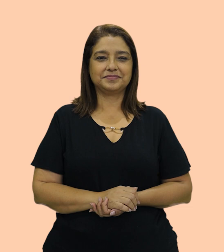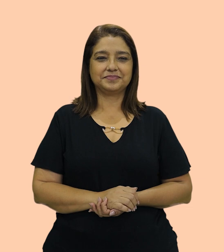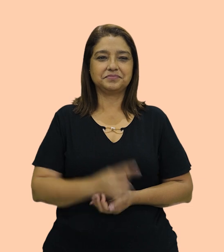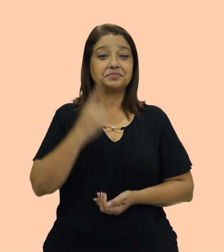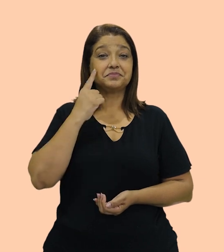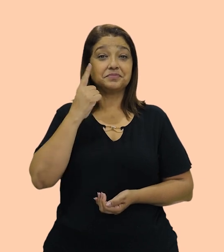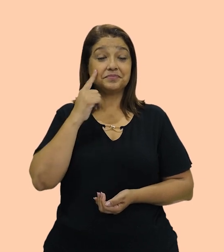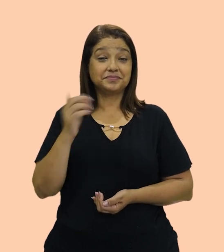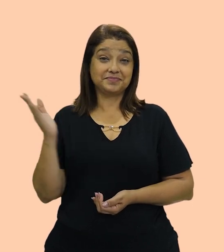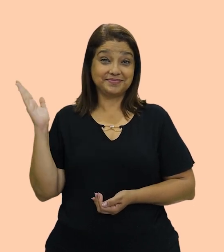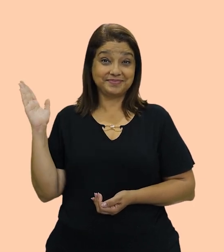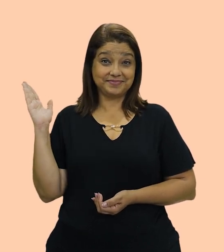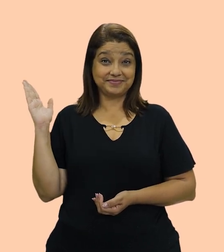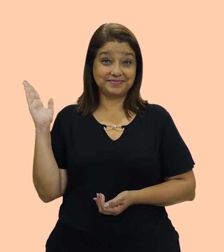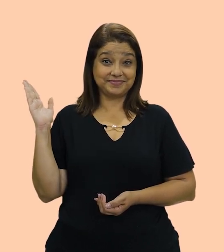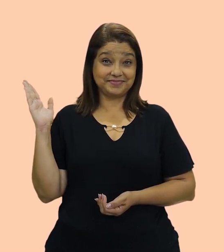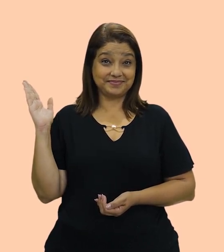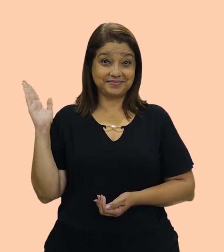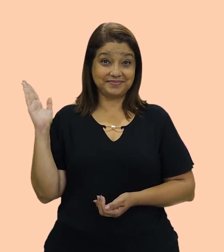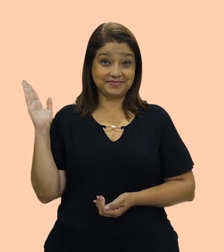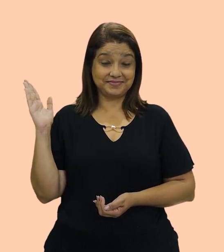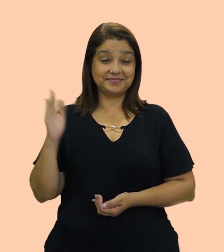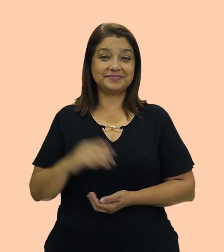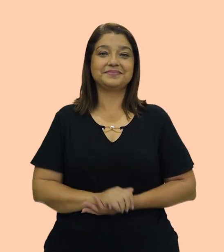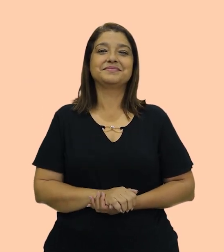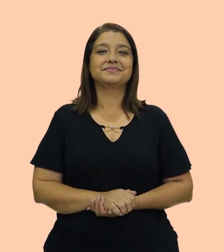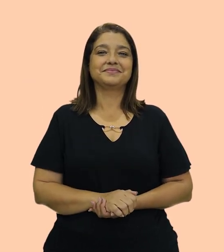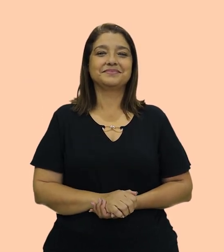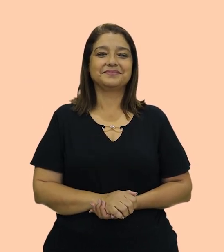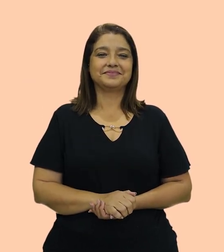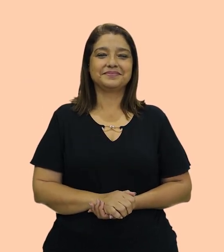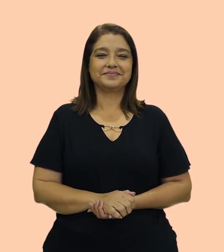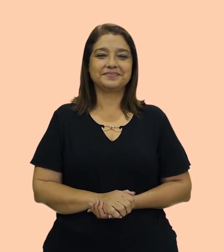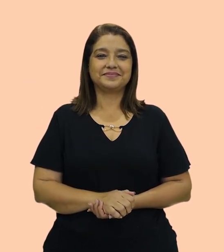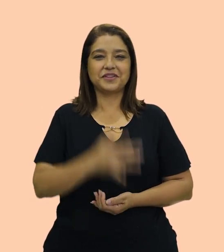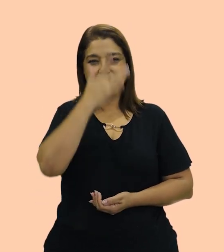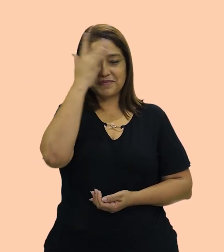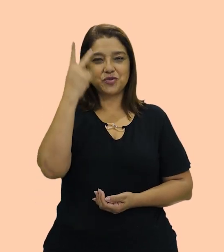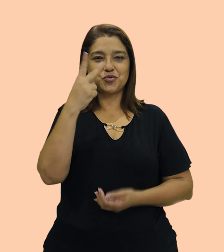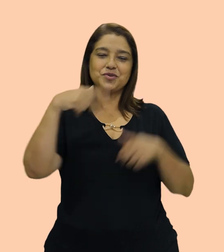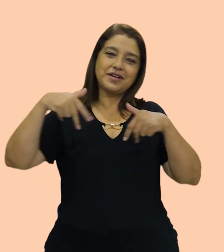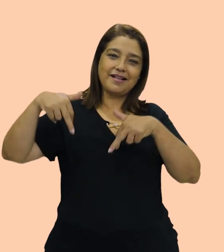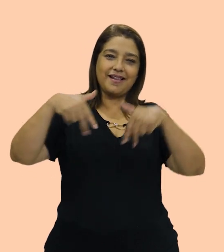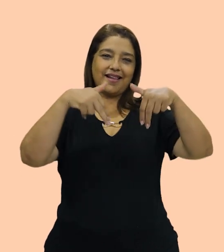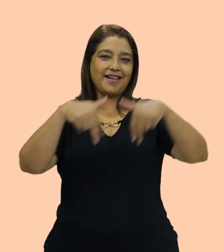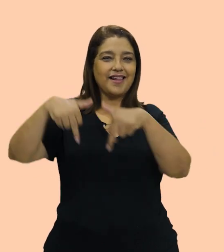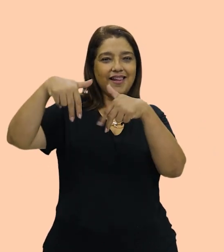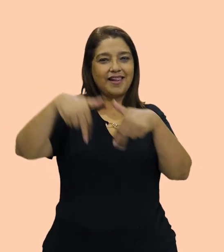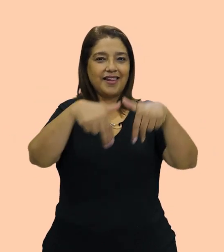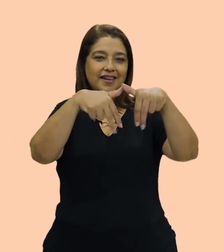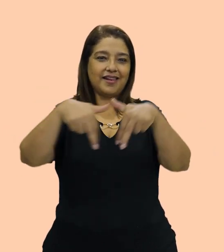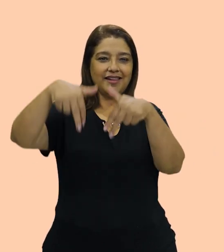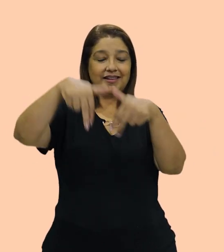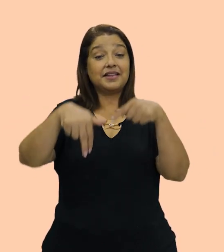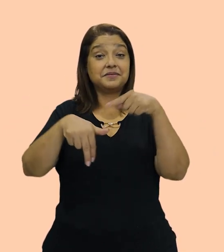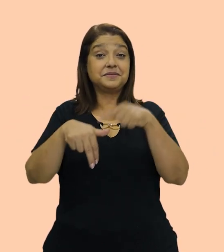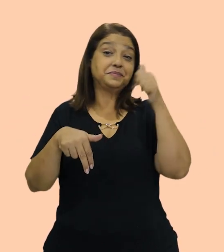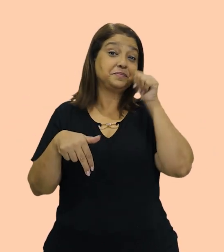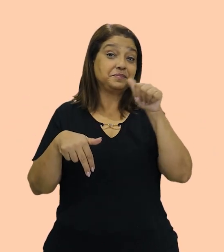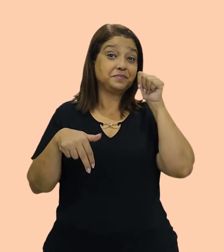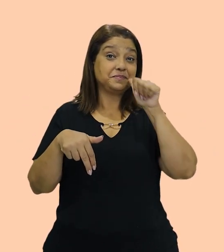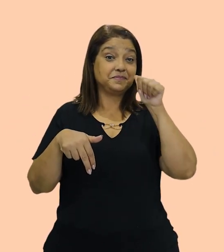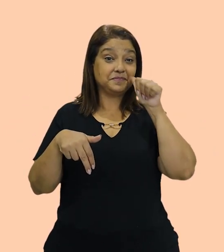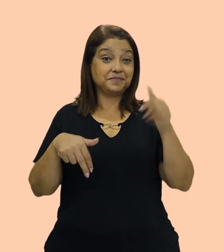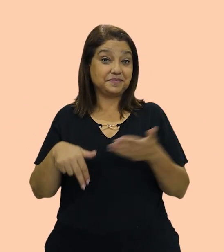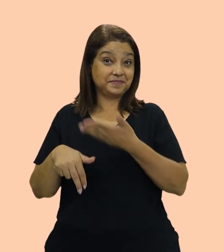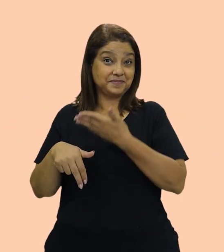Olha o próximo. Sister. Tá vendo? Esses dois irmãos aí, caminhando tranquilamente. Olha ela. Então,